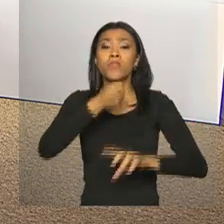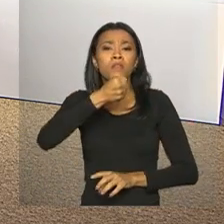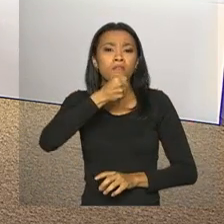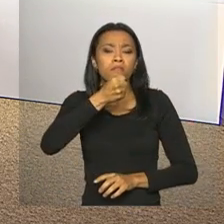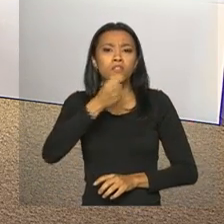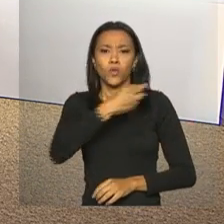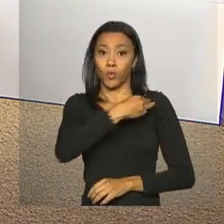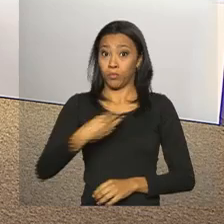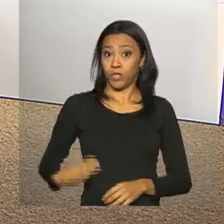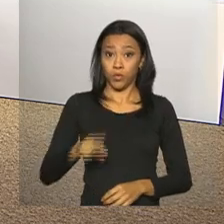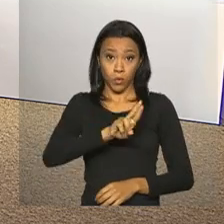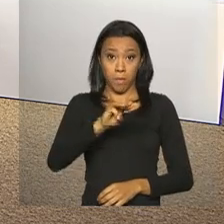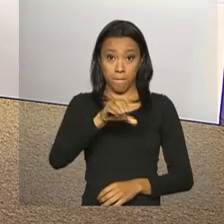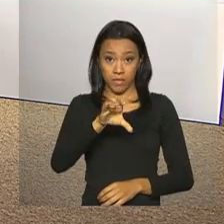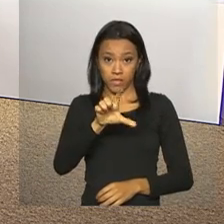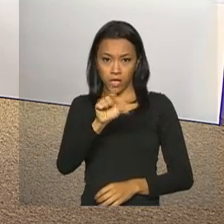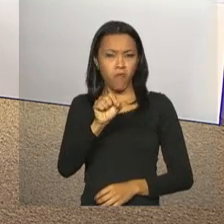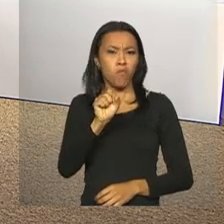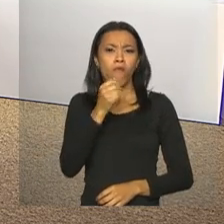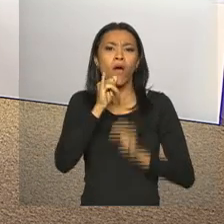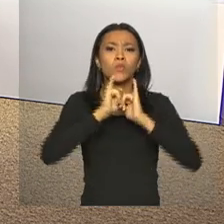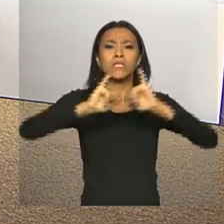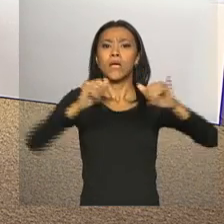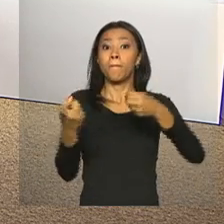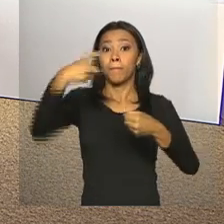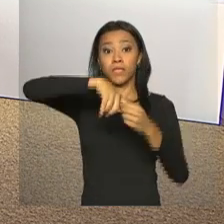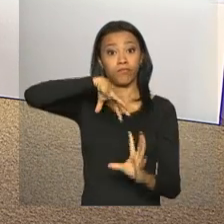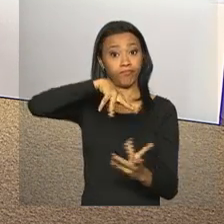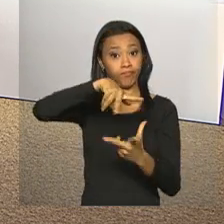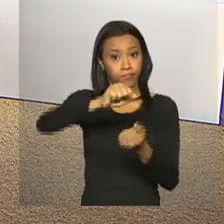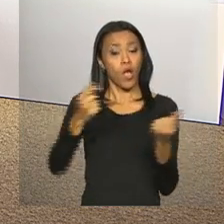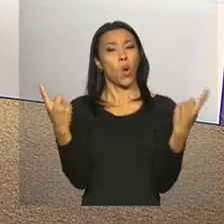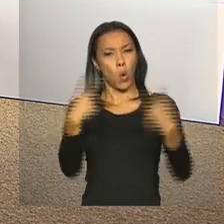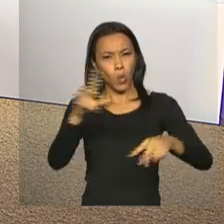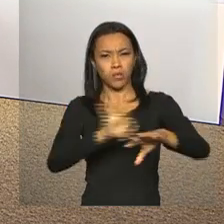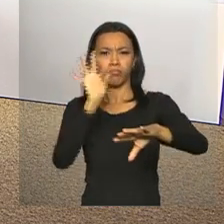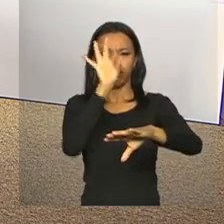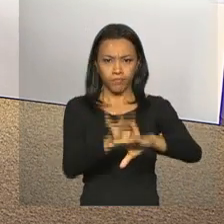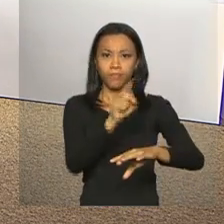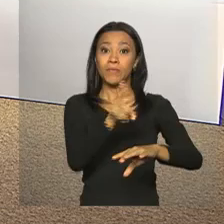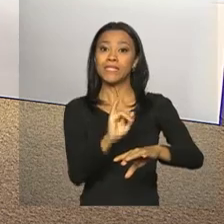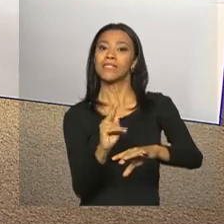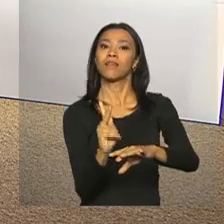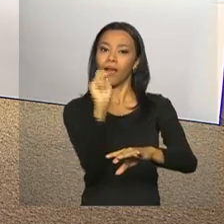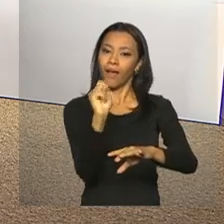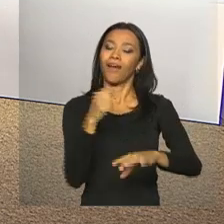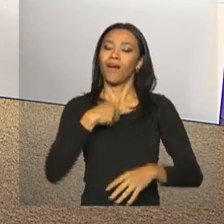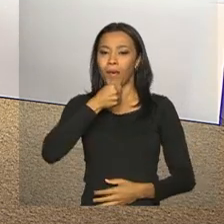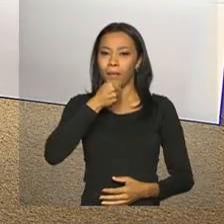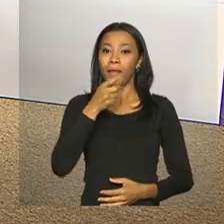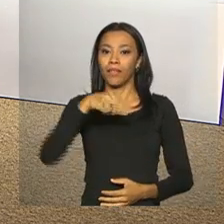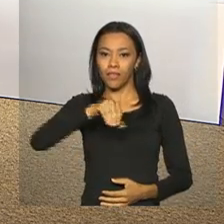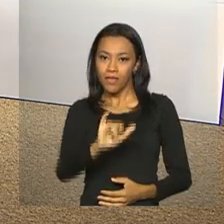coletiva com o ministro Marcelo Castro. Ele vai anunciar uma parceria internacional para o combate ao zika vírus. O repórter Ney Pereira ao